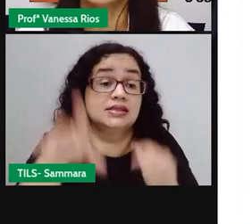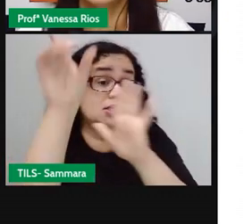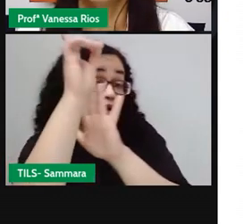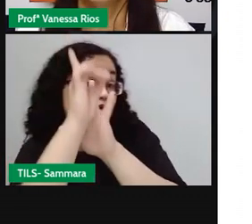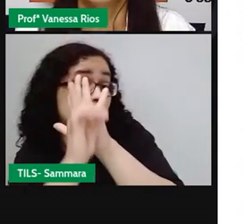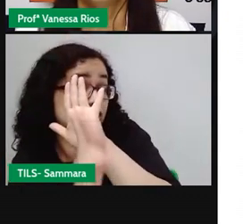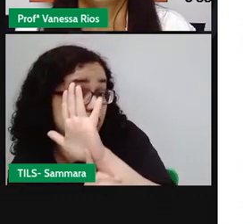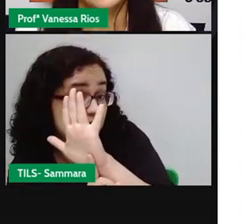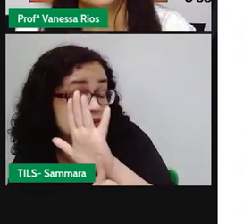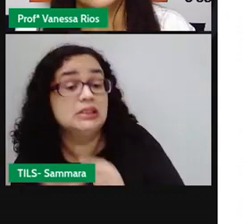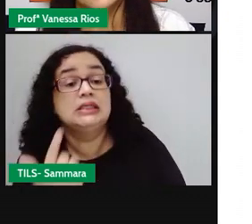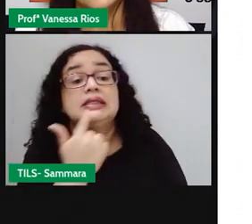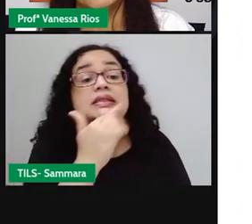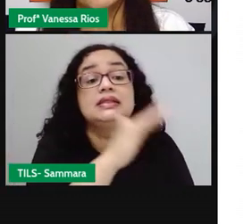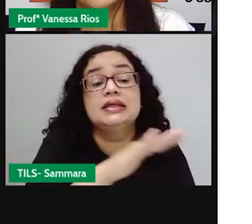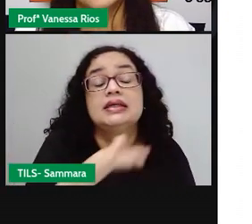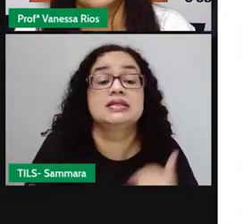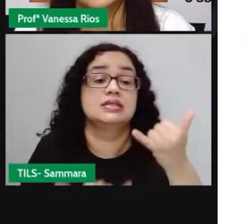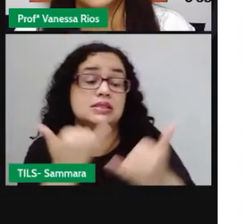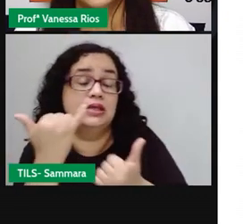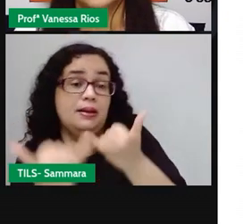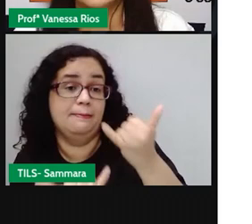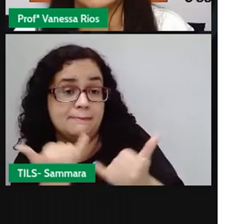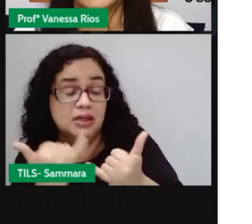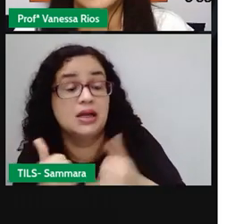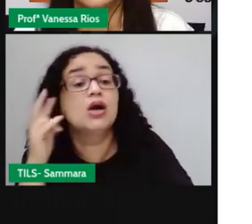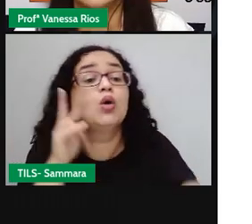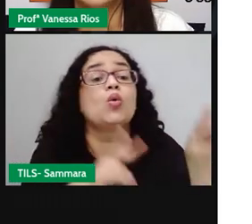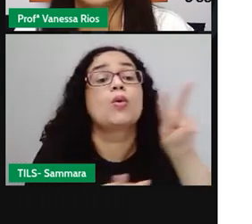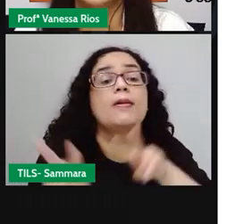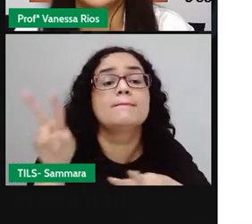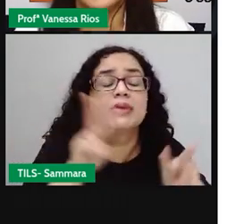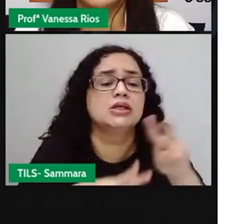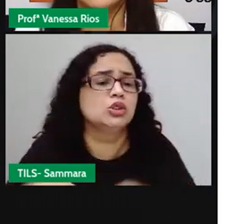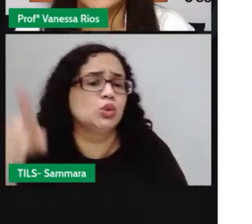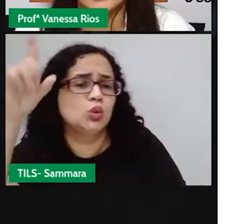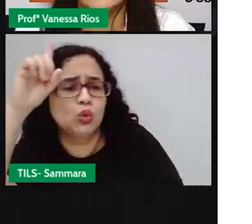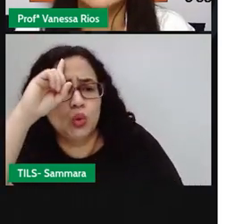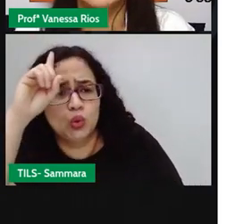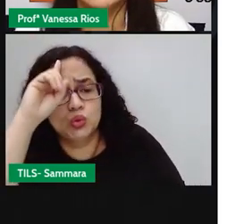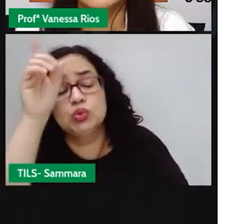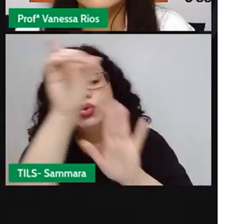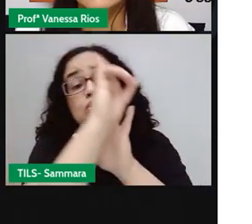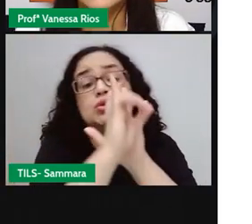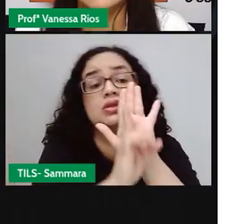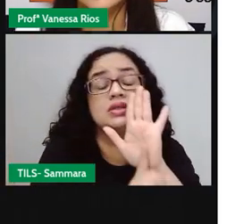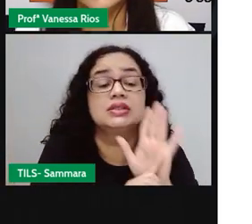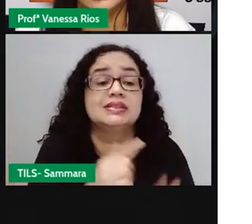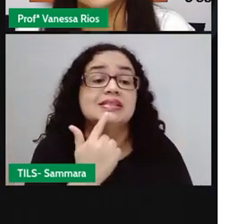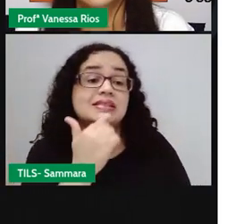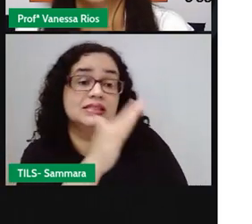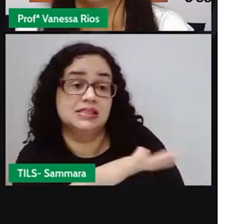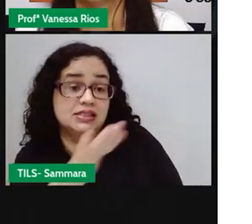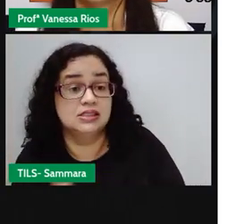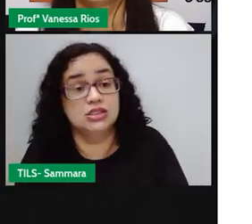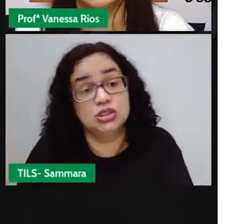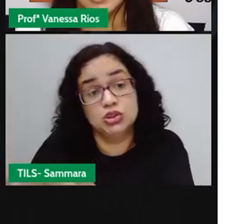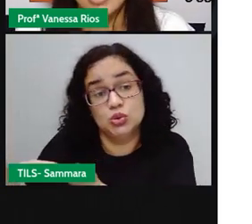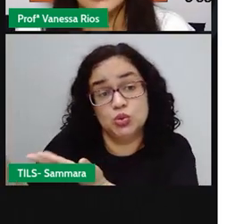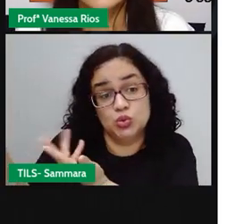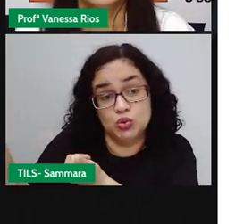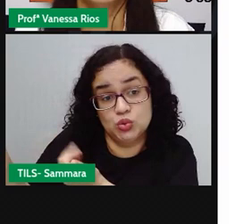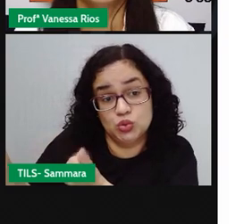criança o lazer. Se a gente observar lá todos os direitos, né? Que as crianças e os adolescentes